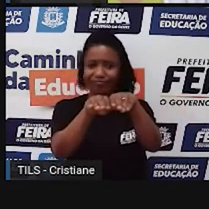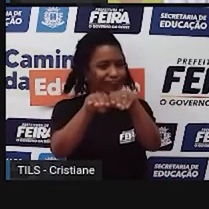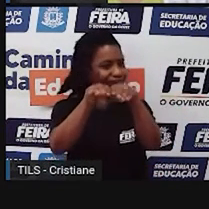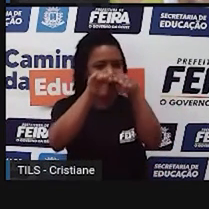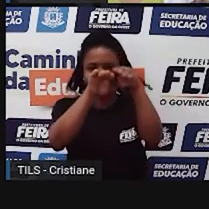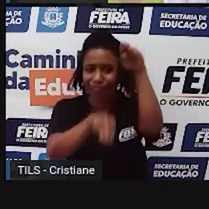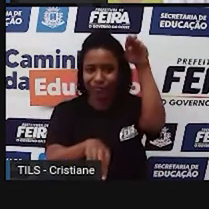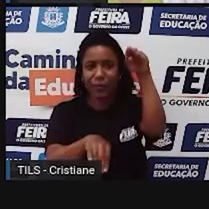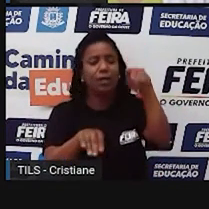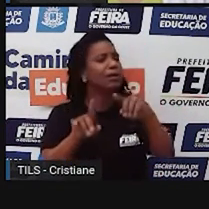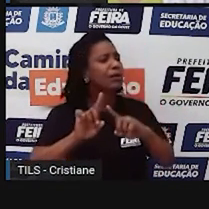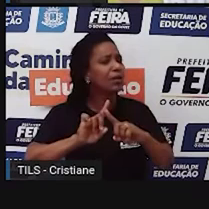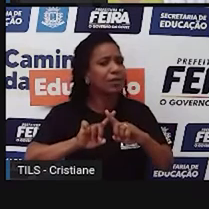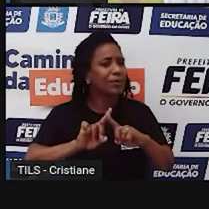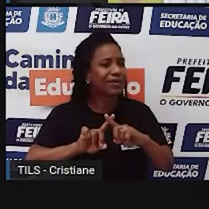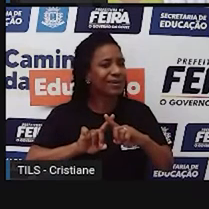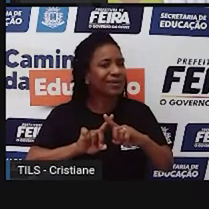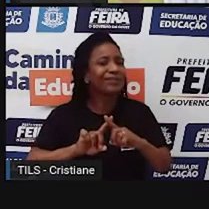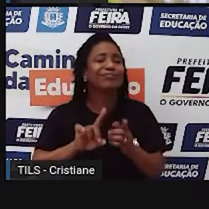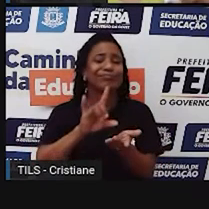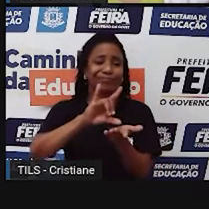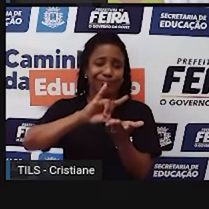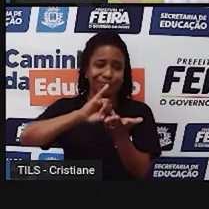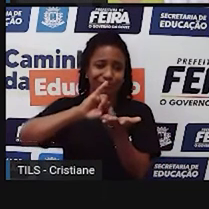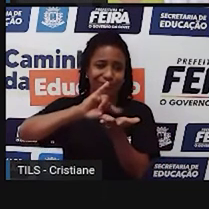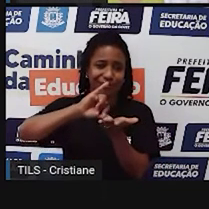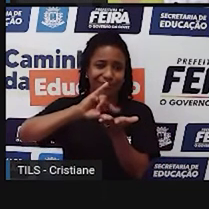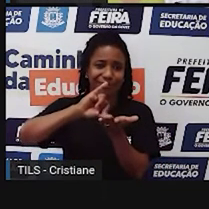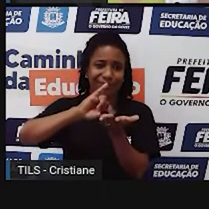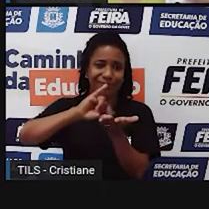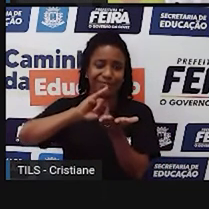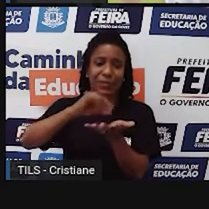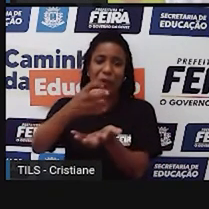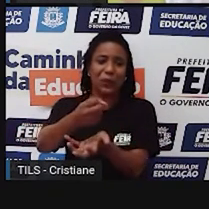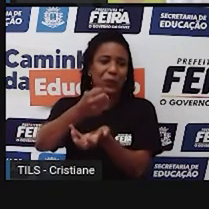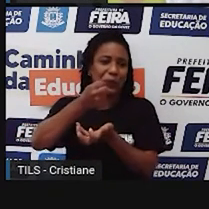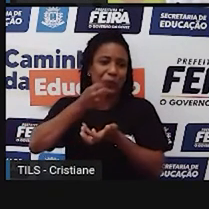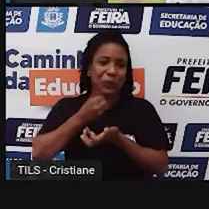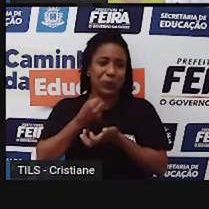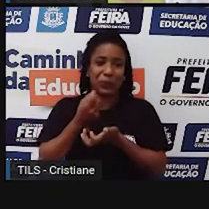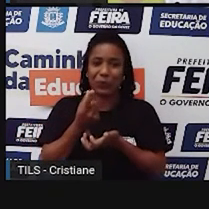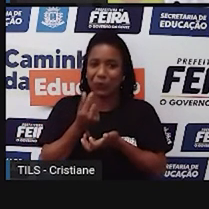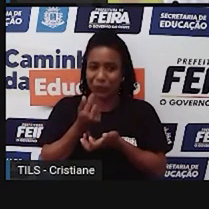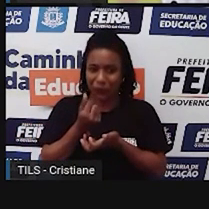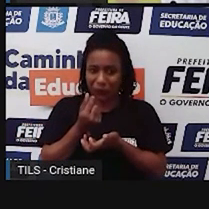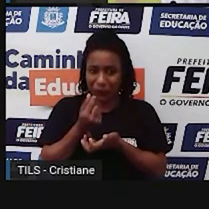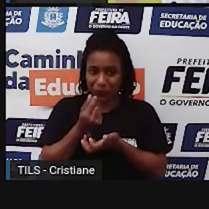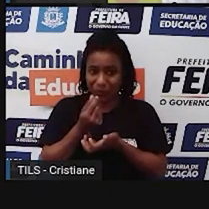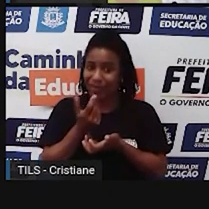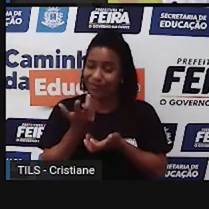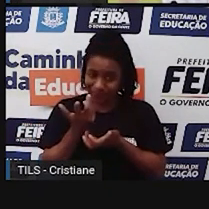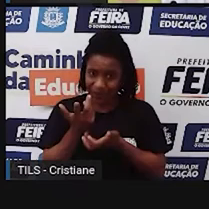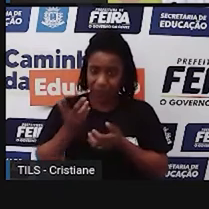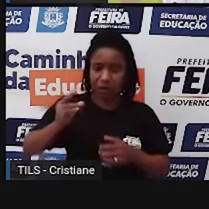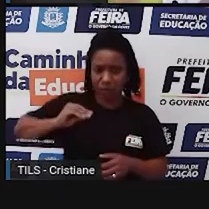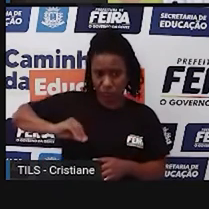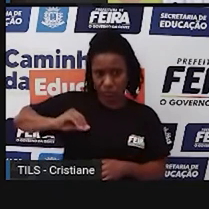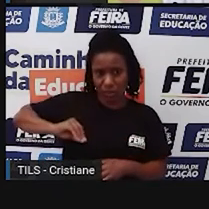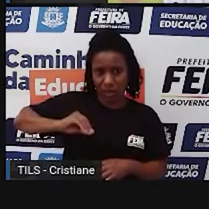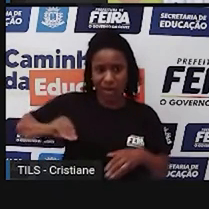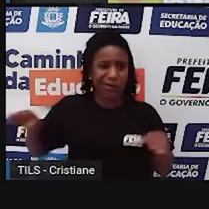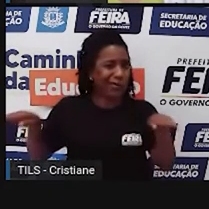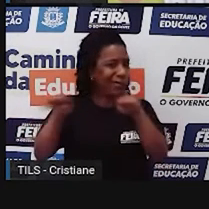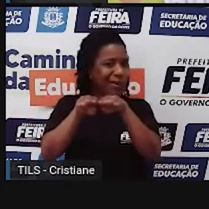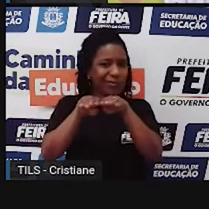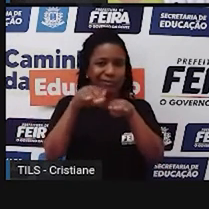capitalismo. No capitalismo, as desigualdades de funções e as desigualdades salariais geram